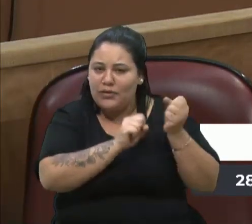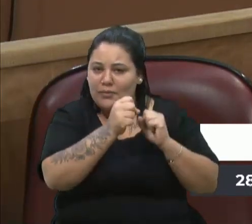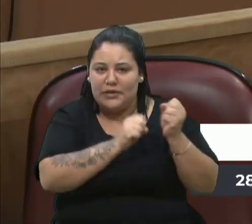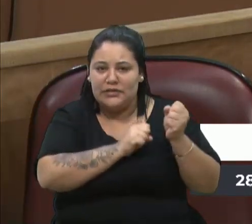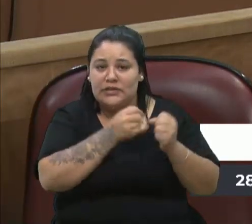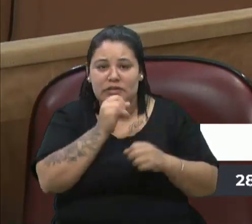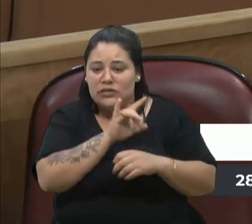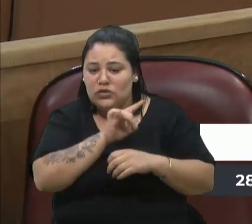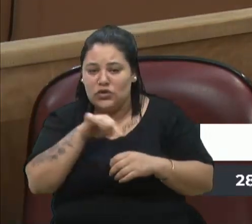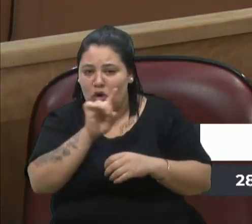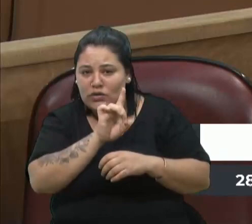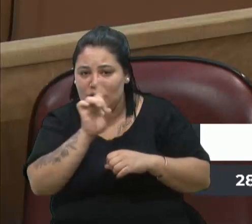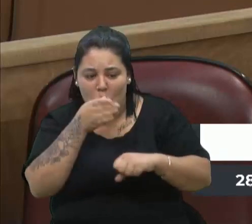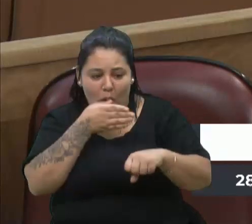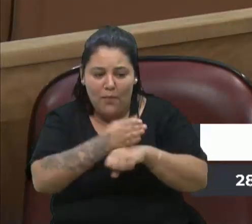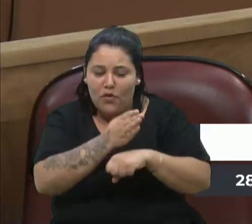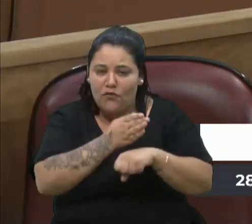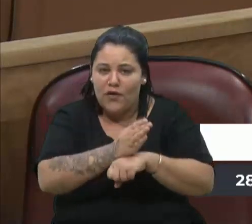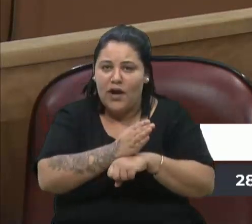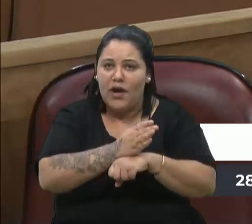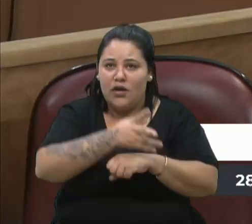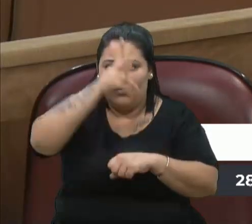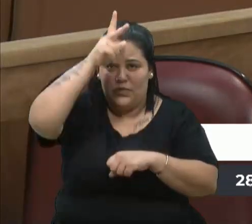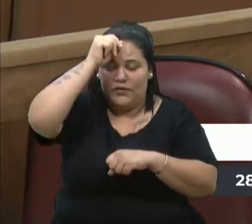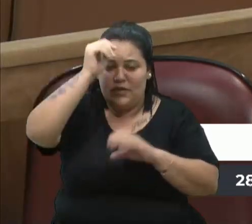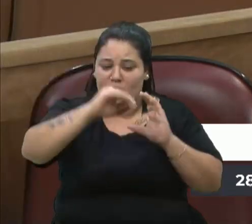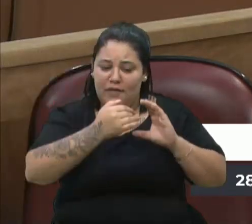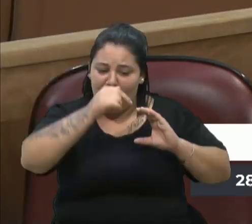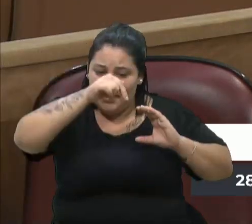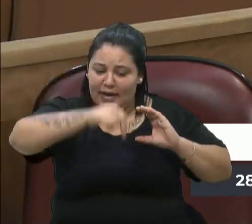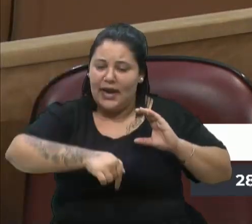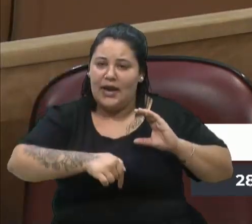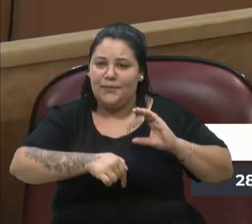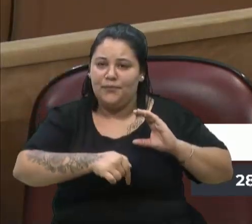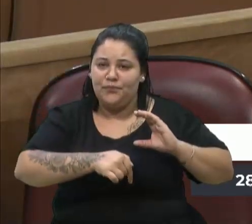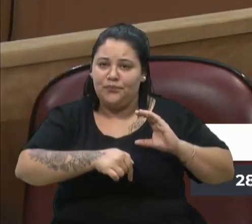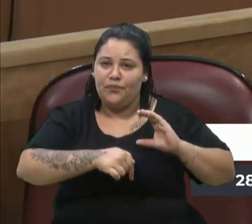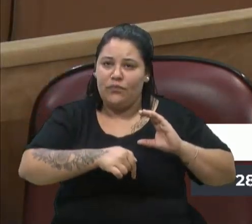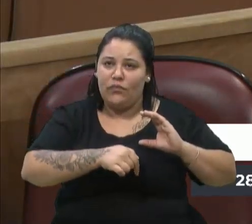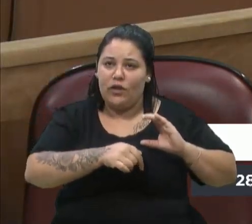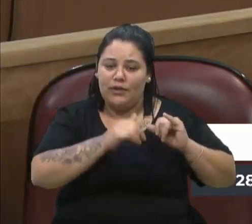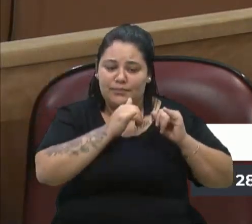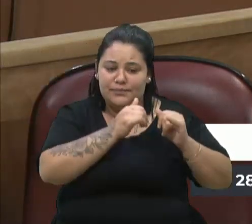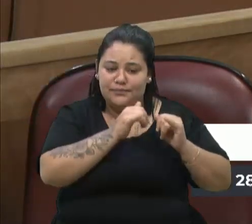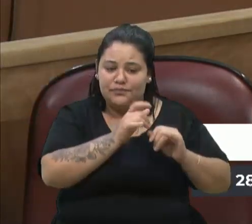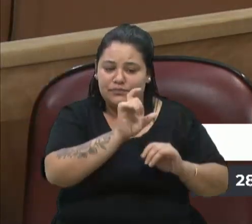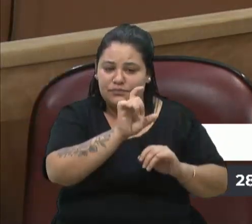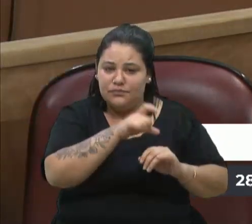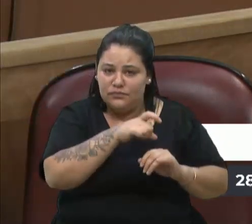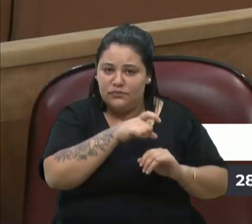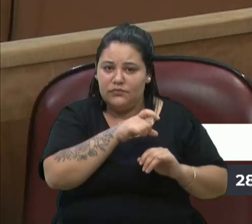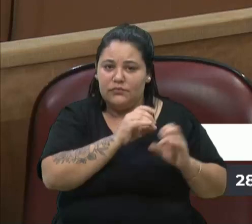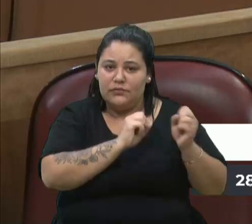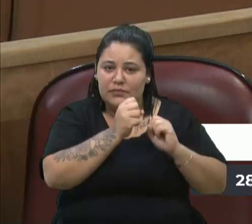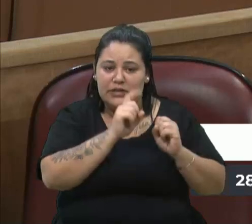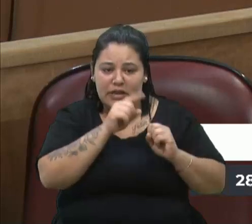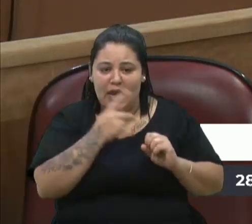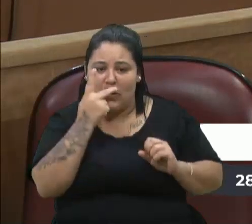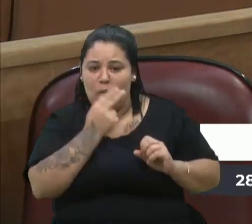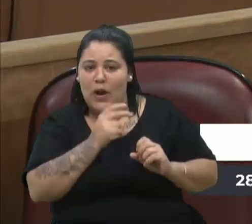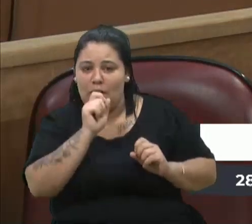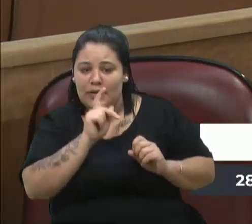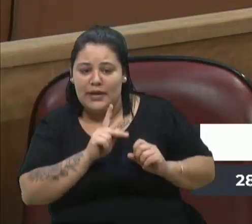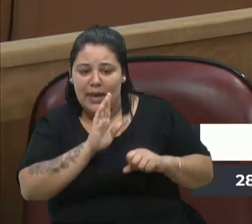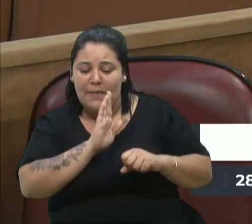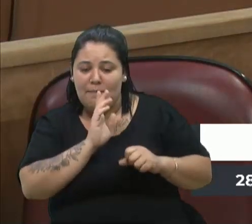aprovarmos isso, ou o prefeito não mandar para cá isso, a passagem para a empresa é a mesma, só que quem vai pagar a mais é o